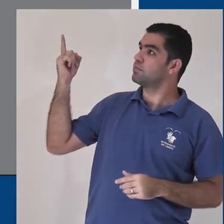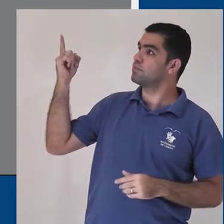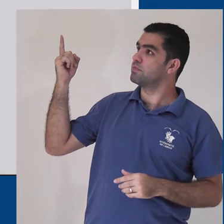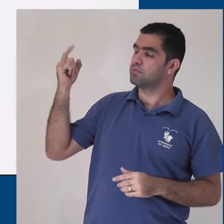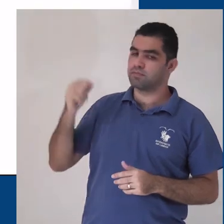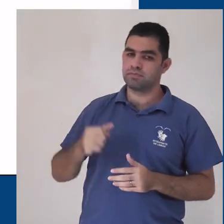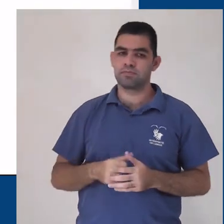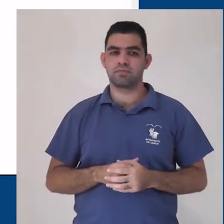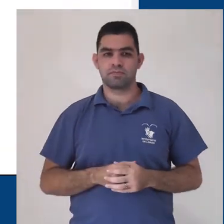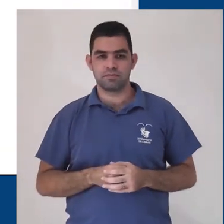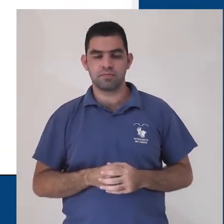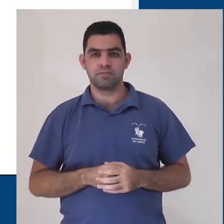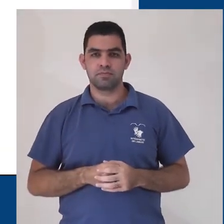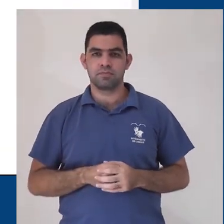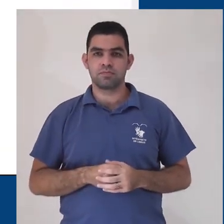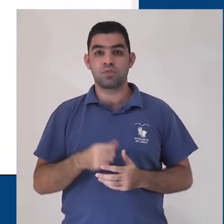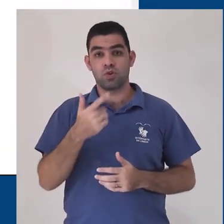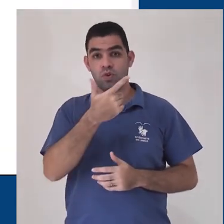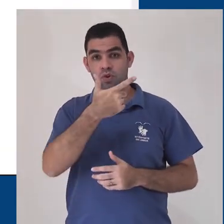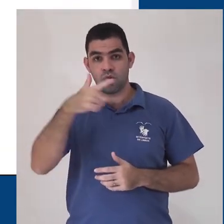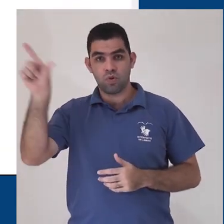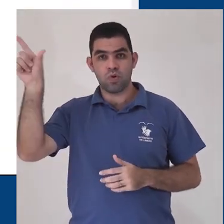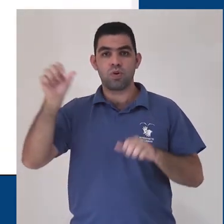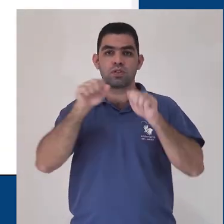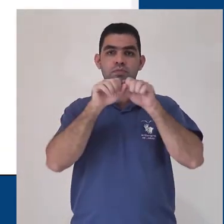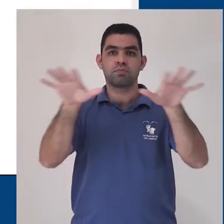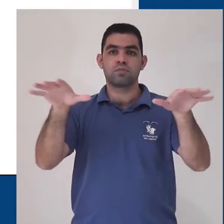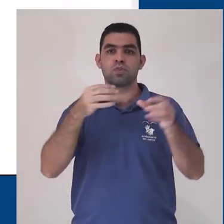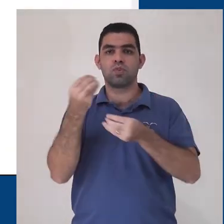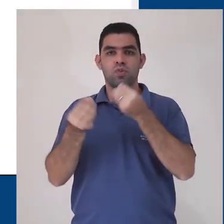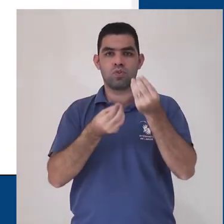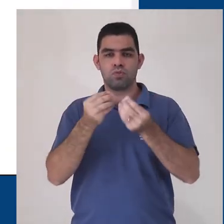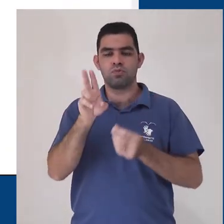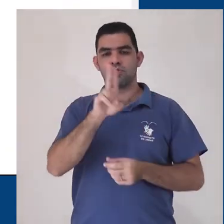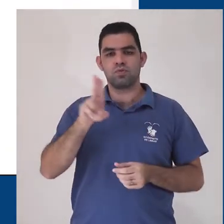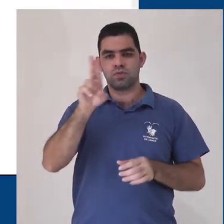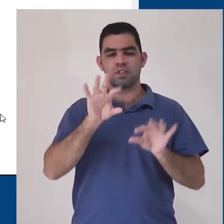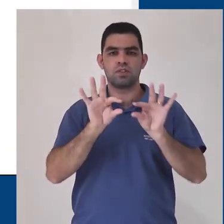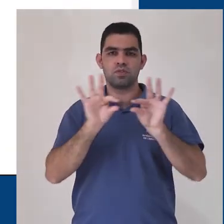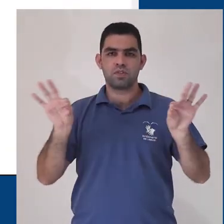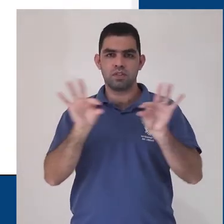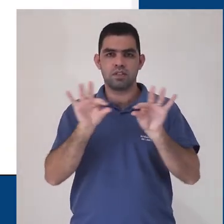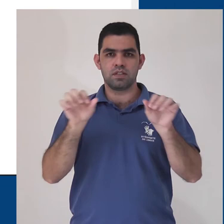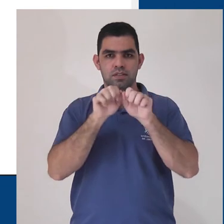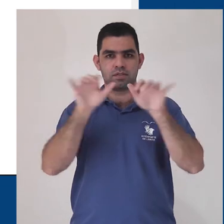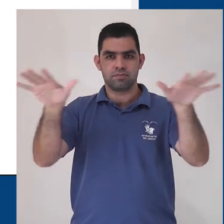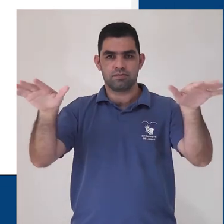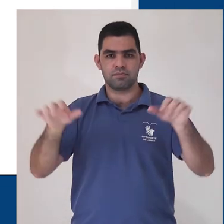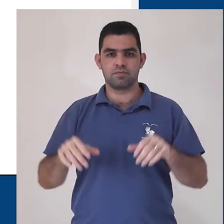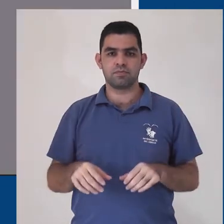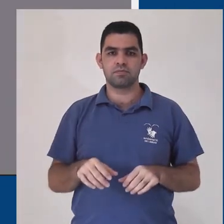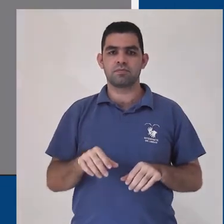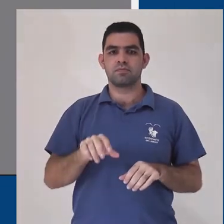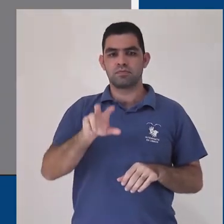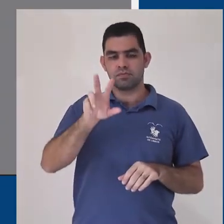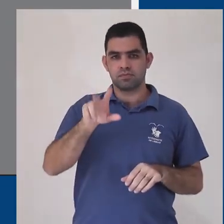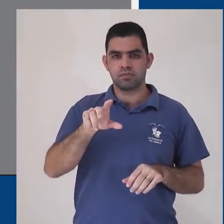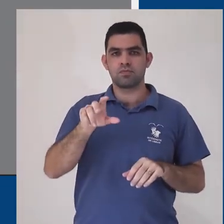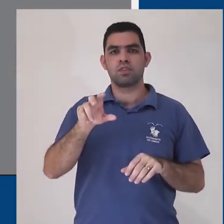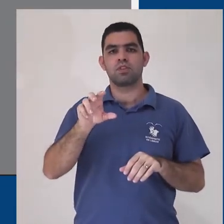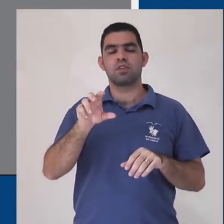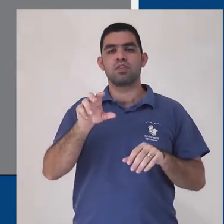dentro do círculo azul no canto inferior direito dessa janela de compartilhamento. Uma outra maneira de compartilhar é utilizando o link de